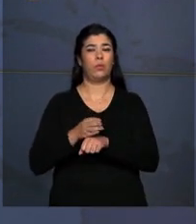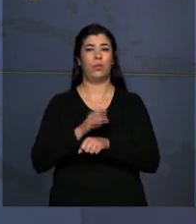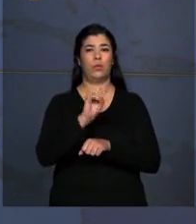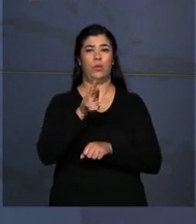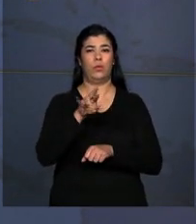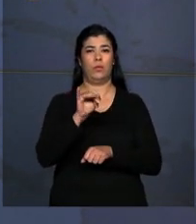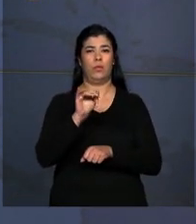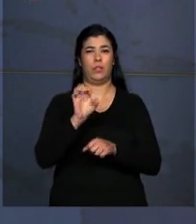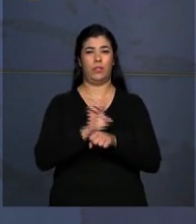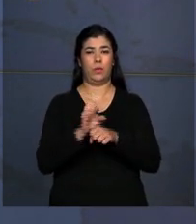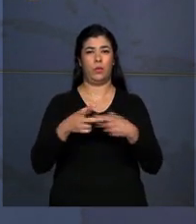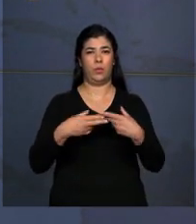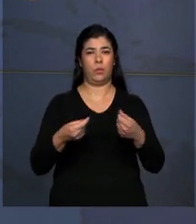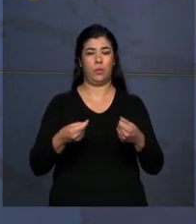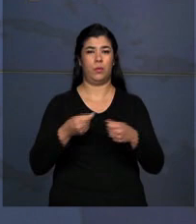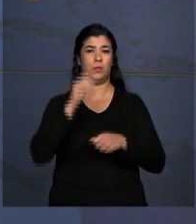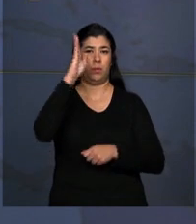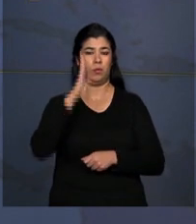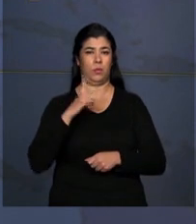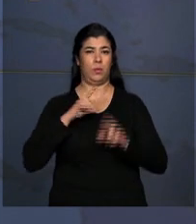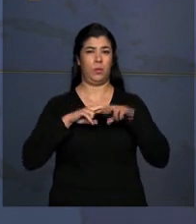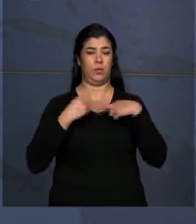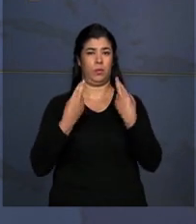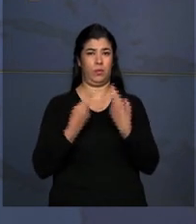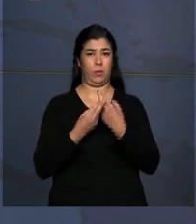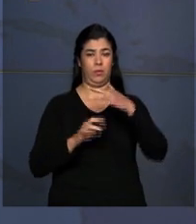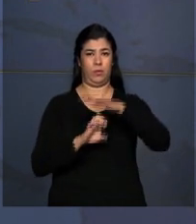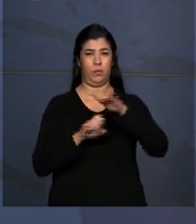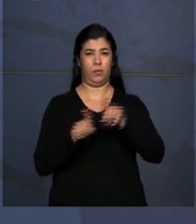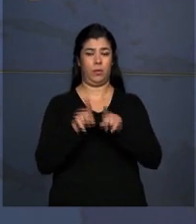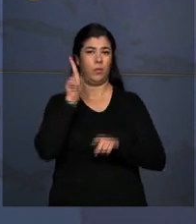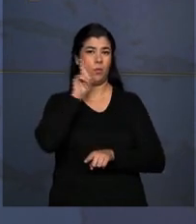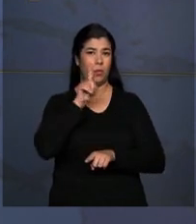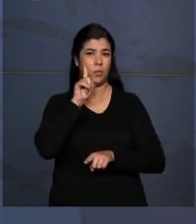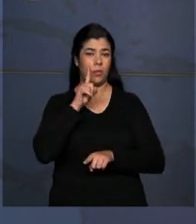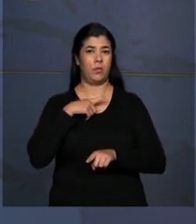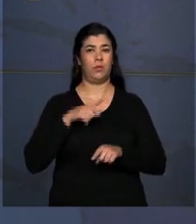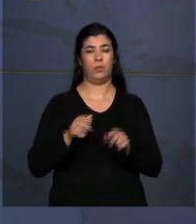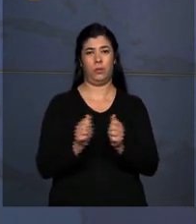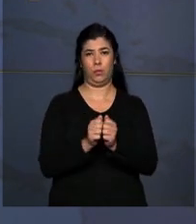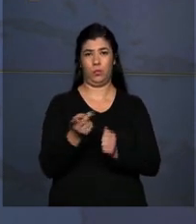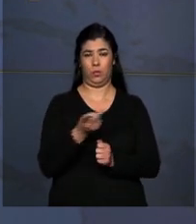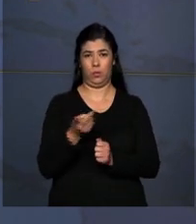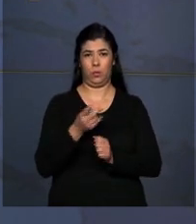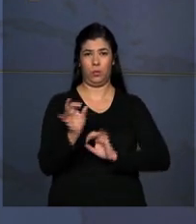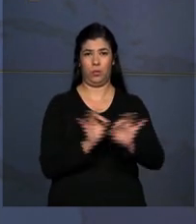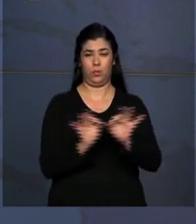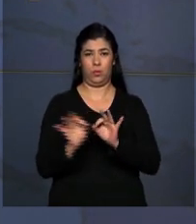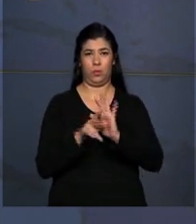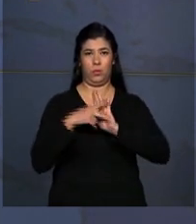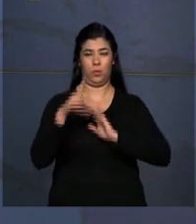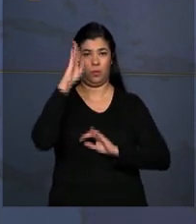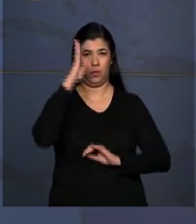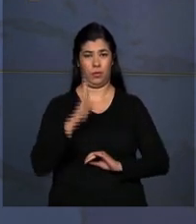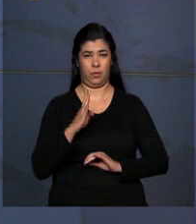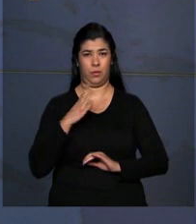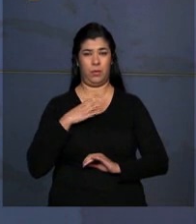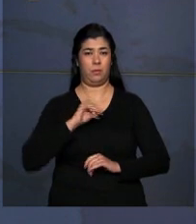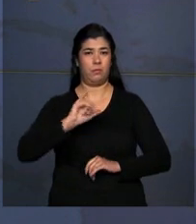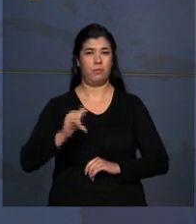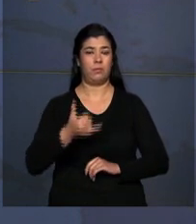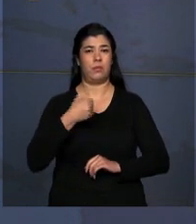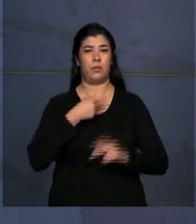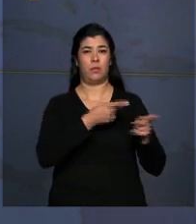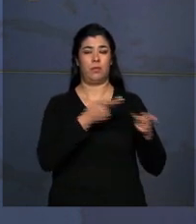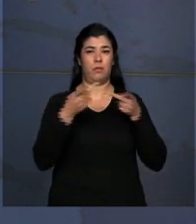Infraestrutura no Brasil, que reuniu empresários e investidores americanos e brasileiros. Organizado pelo Brasil, em virtude